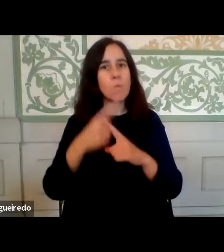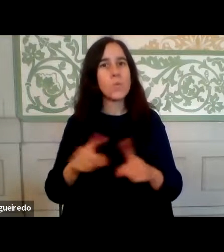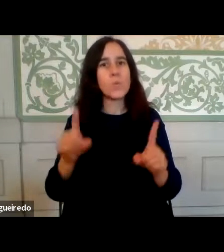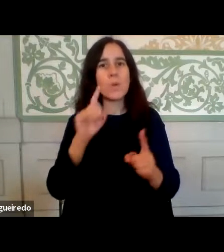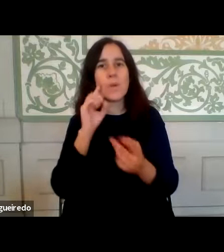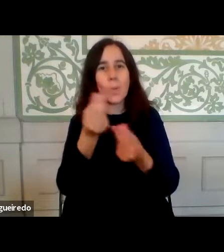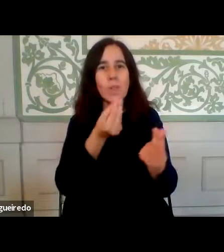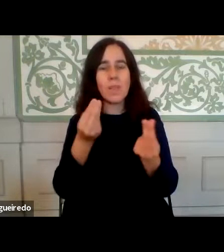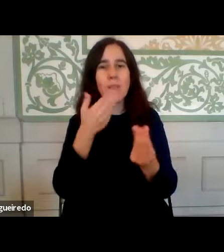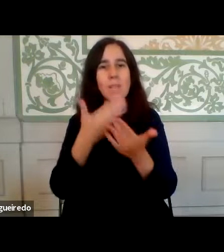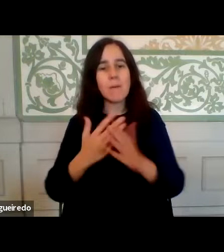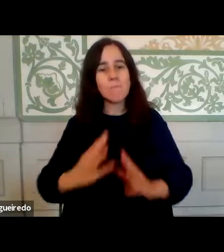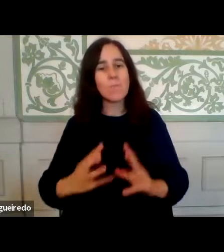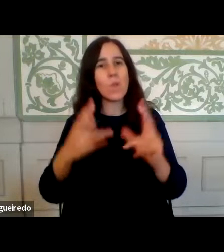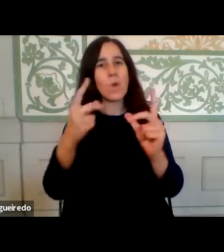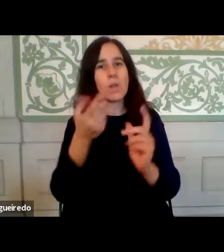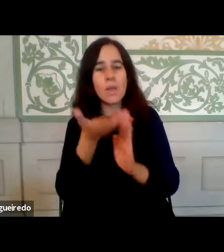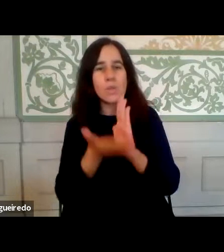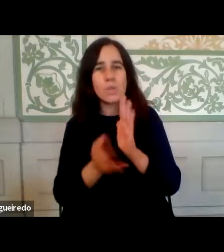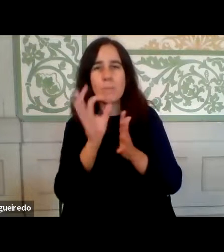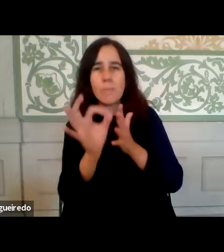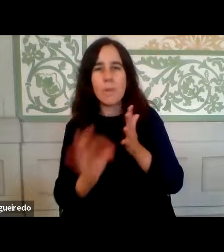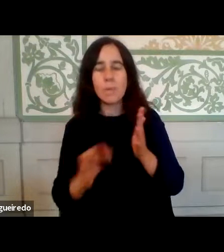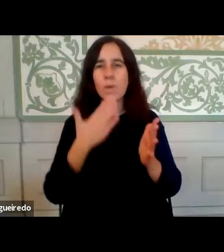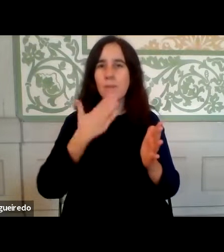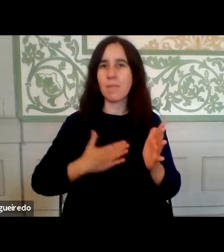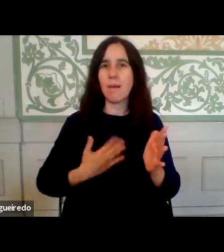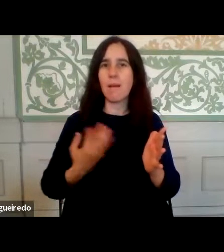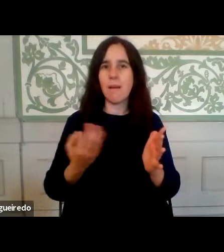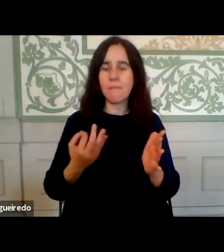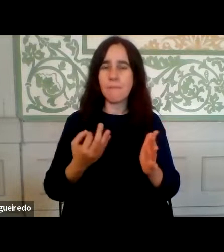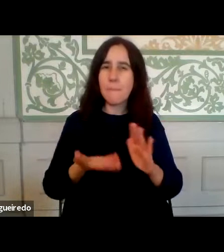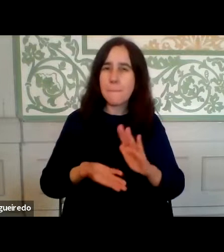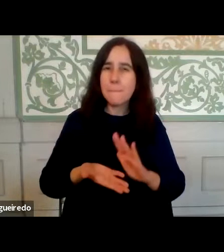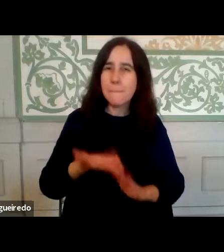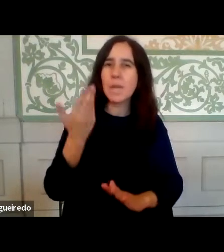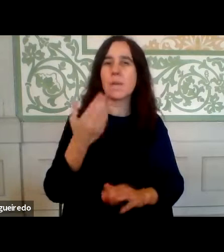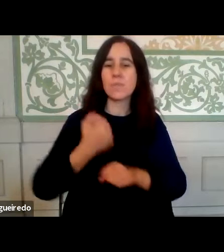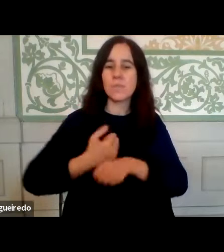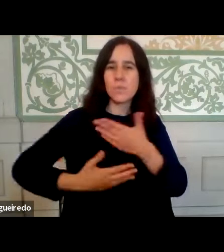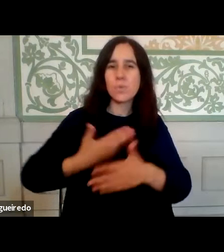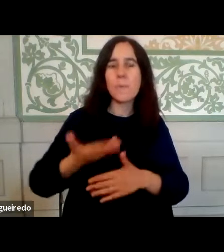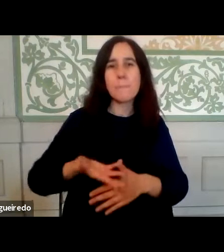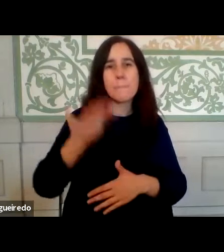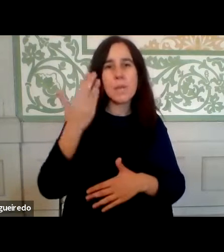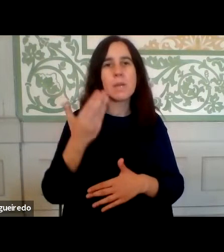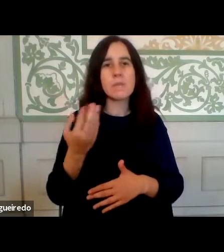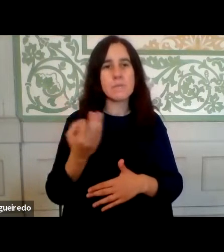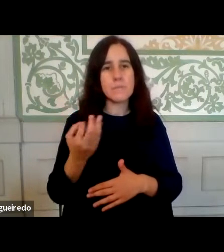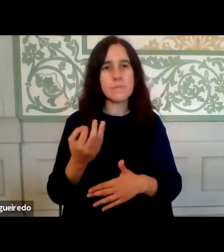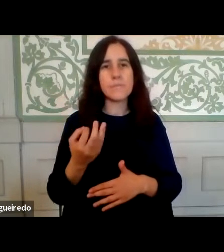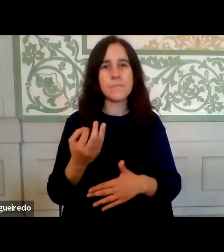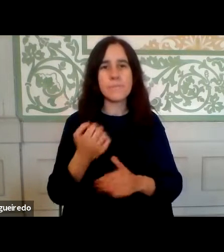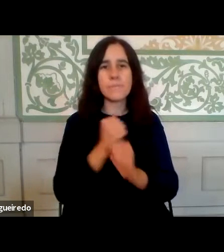melhorando um conjunto de aspectos que nos permitem ser ainda mais funcionais, mais produtivos,